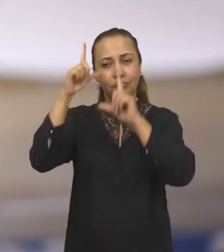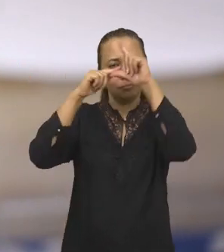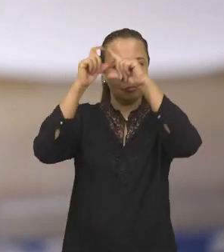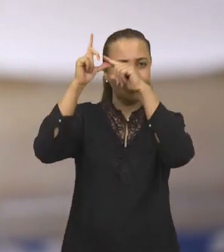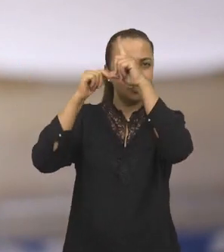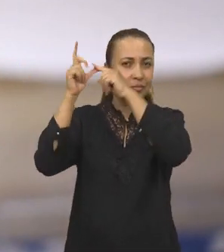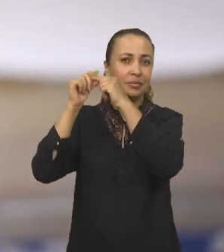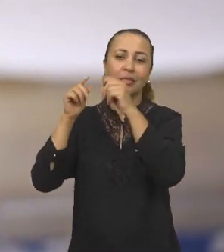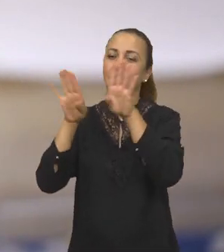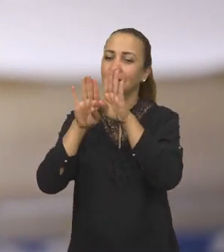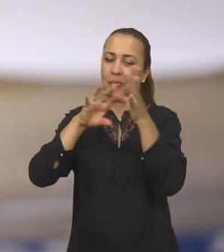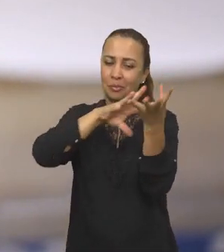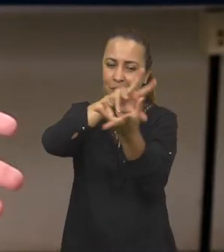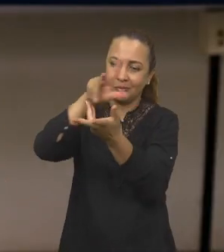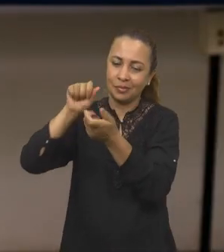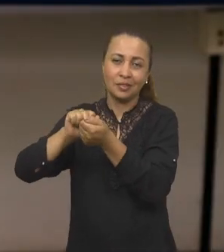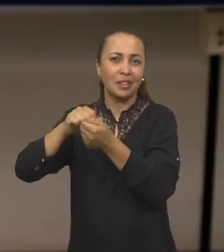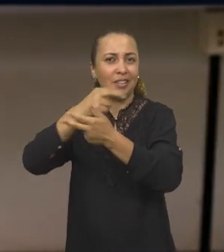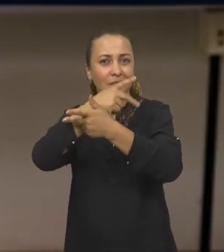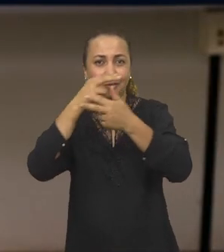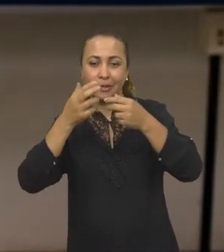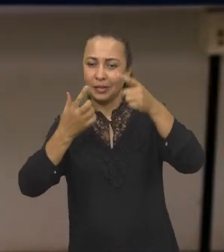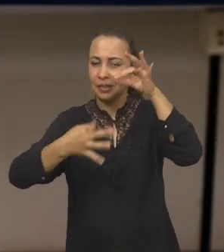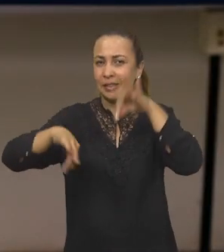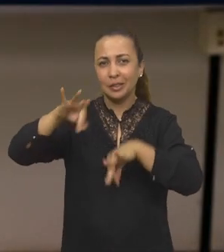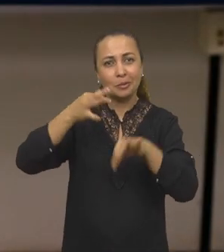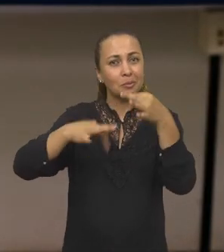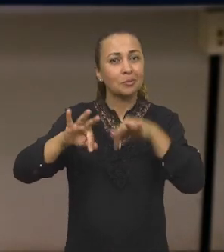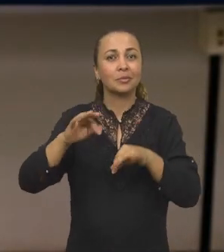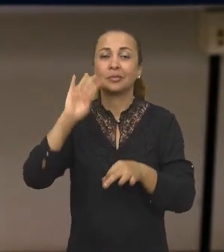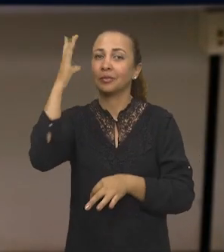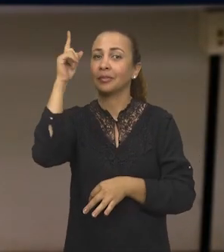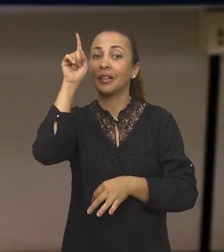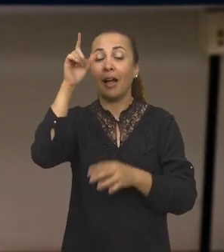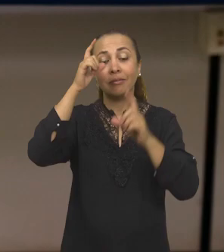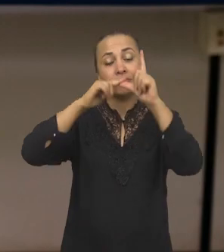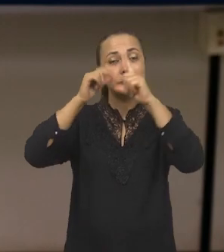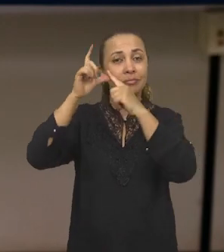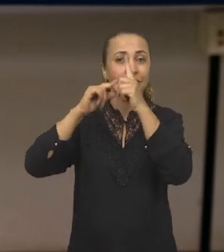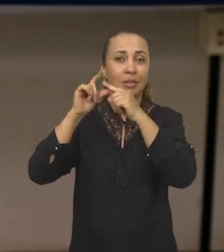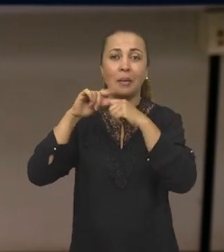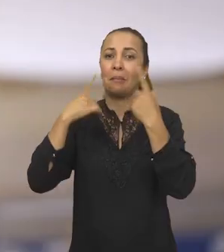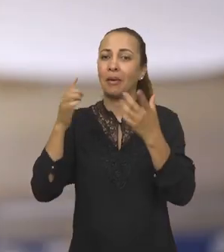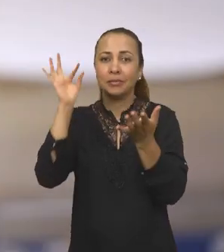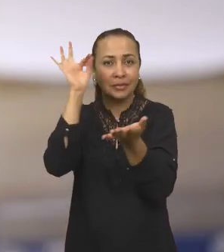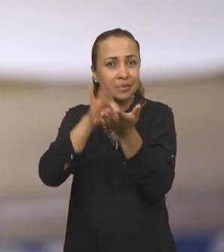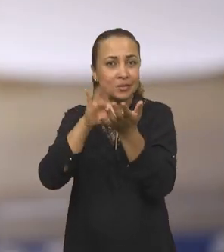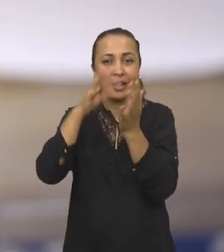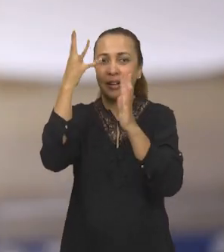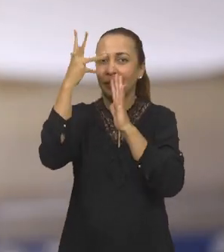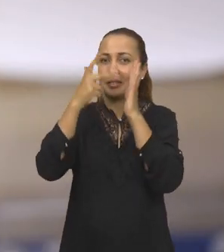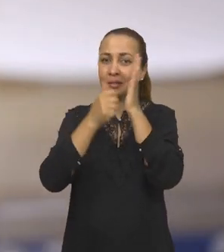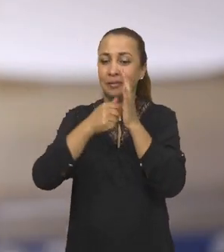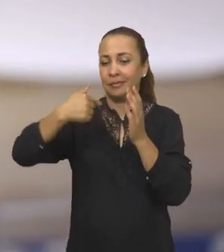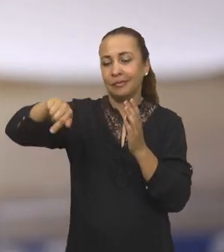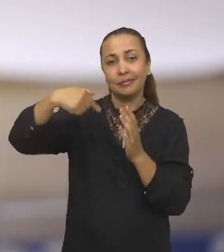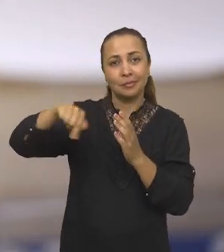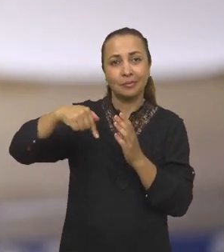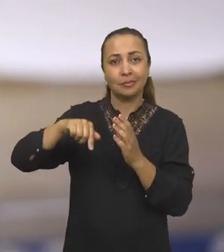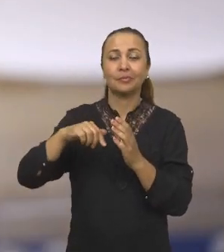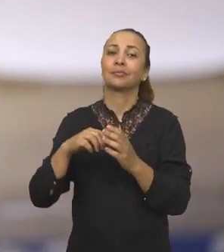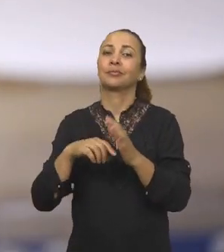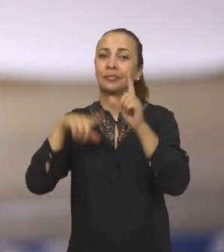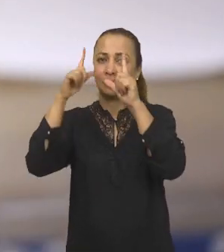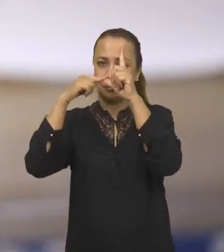exoplanetas e uma gama de diferentes processos físicos e químicos que ocorrem nas estrelas. Mais especificamente, trabalho com a caracterização química